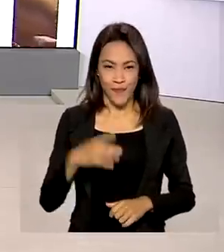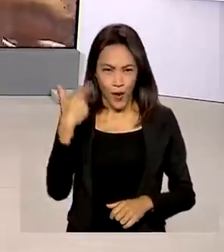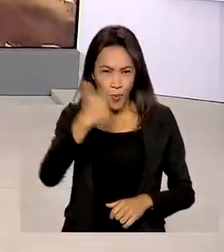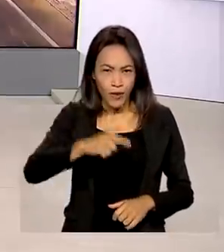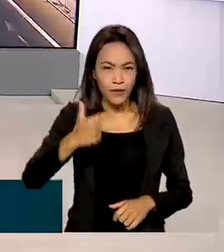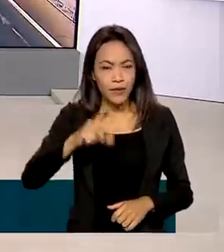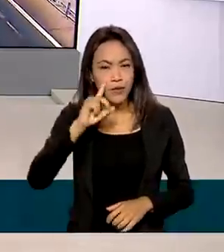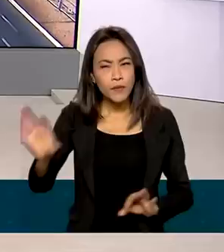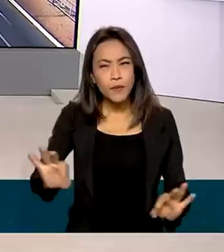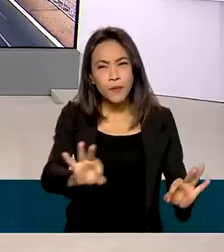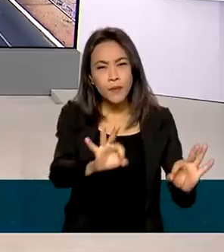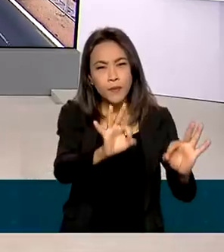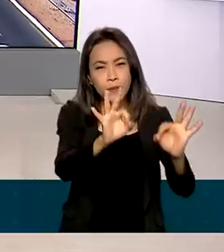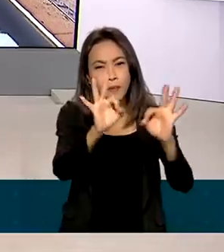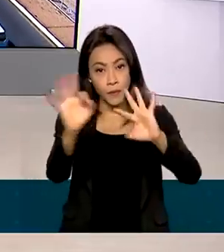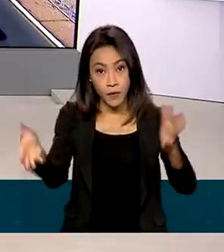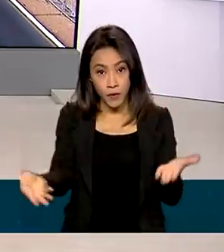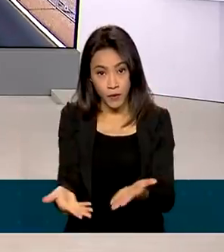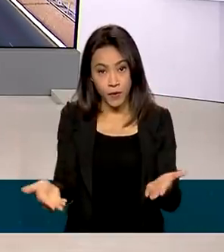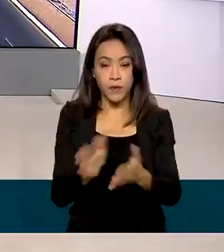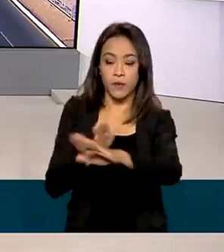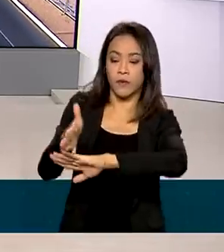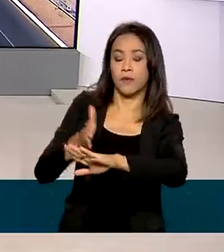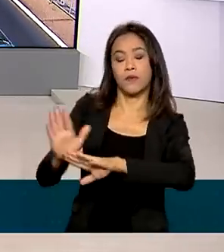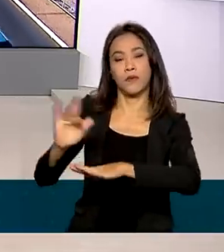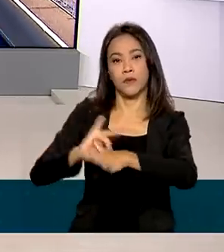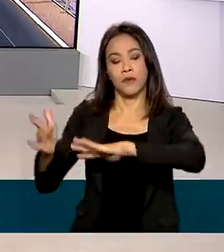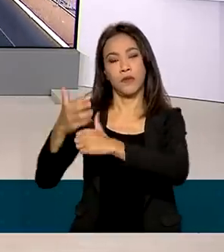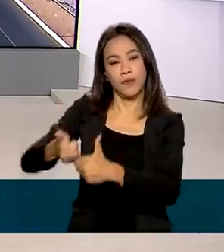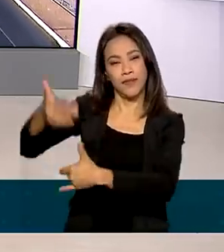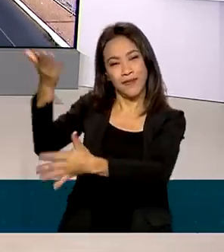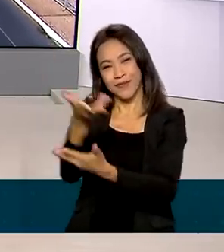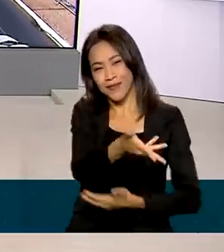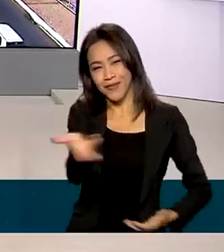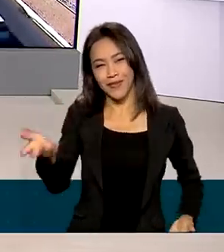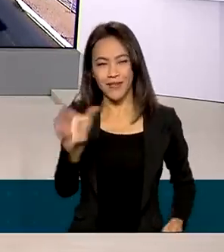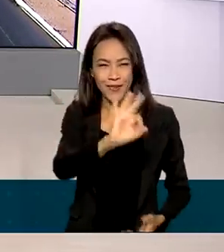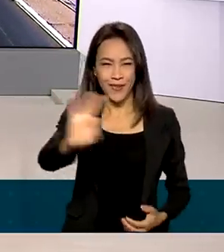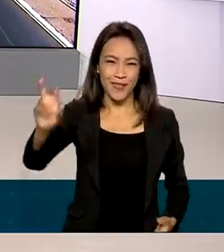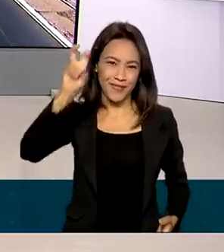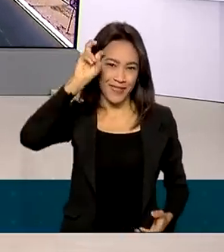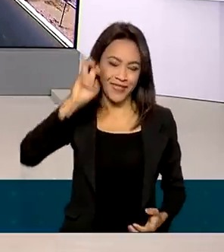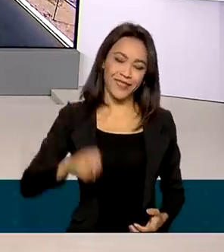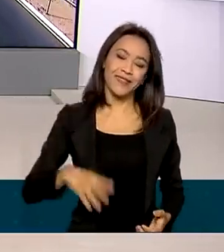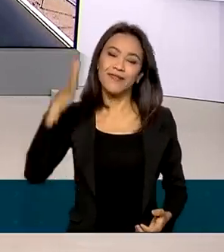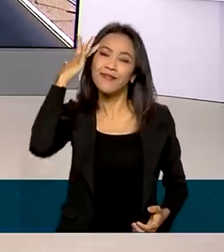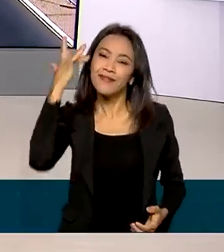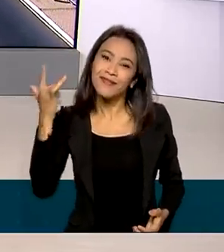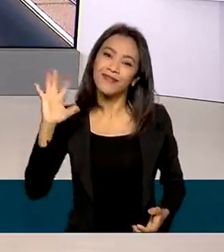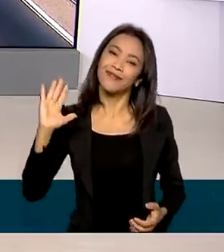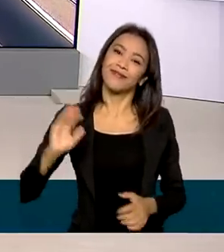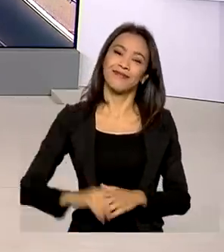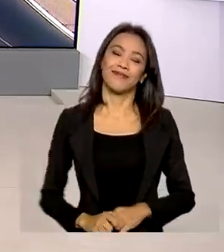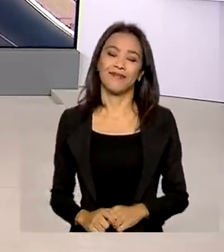rever as reportagens de hoje, acesse as nossas redes sociais. Para vocês, uma ótima quinta-feira e até amanhã.